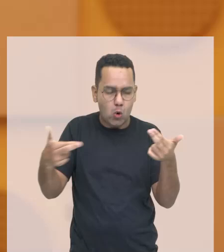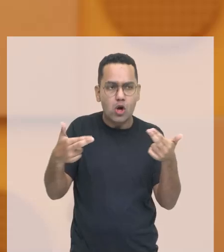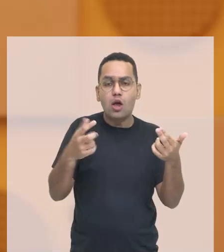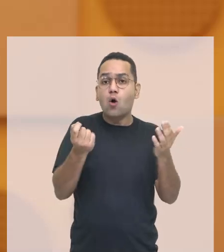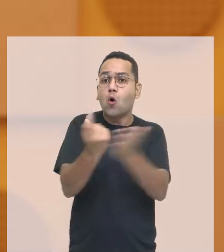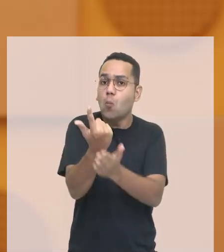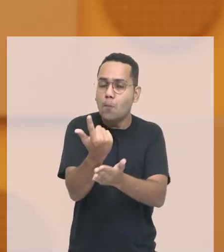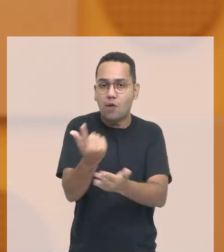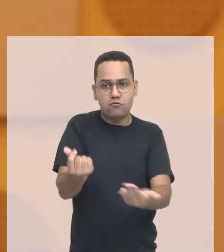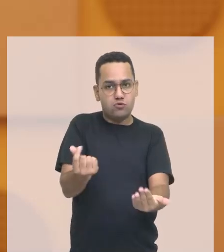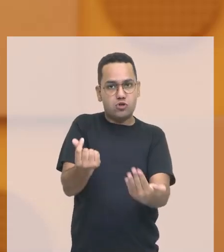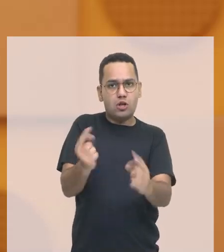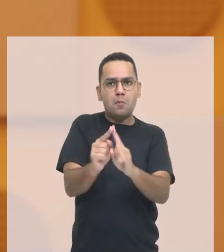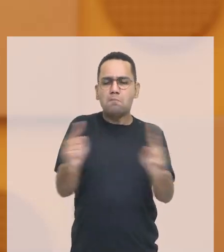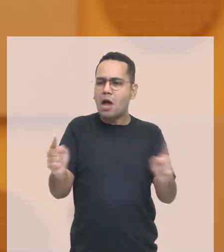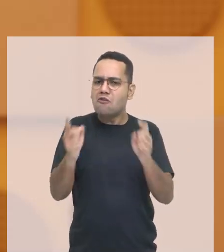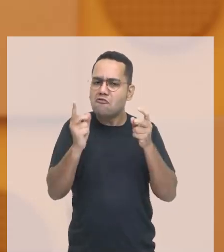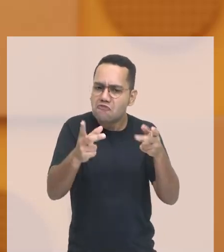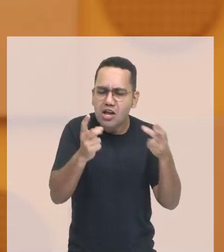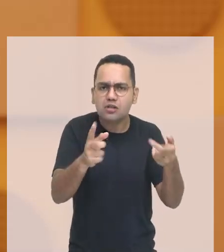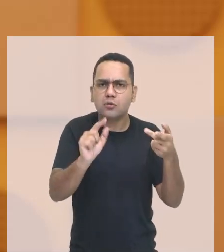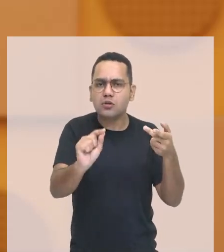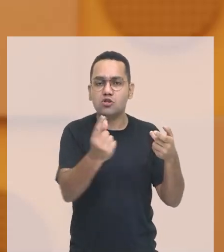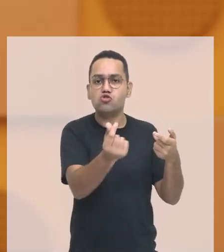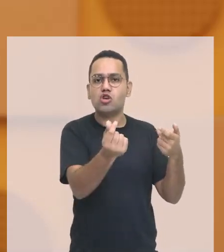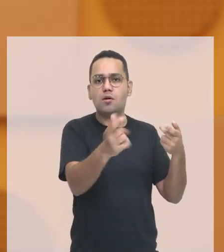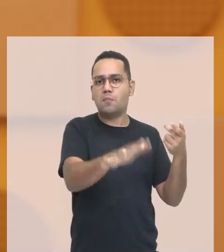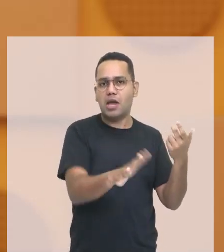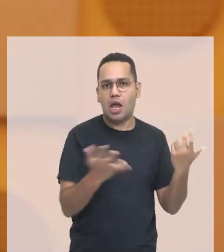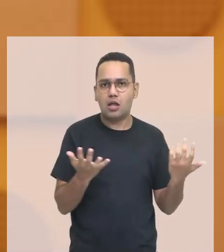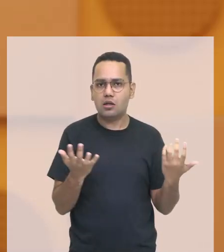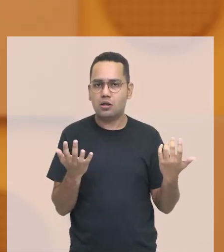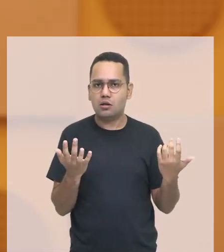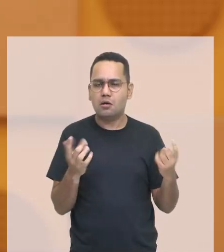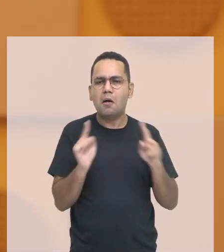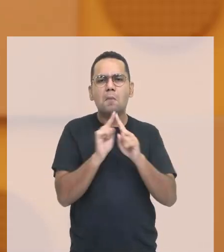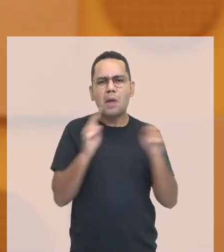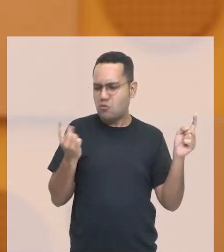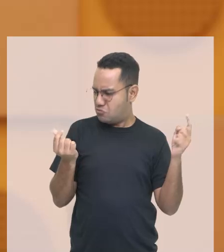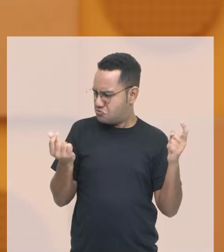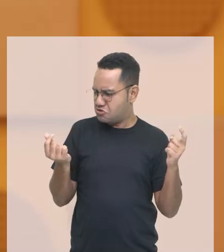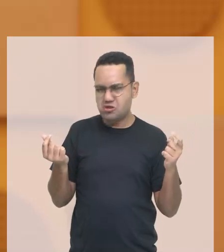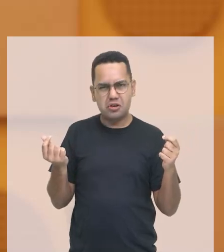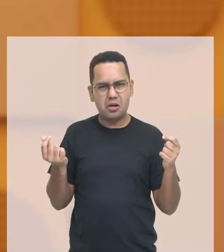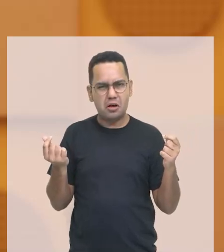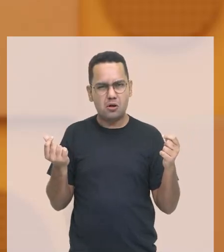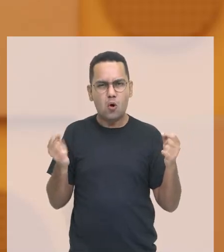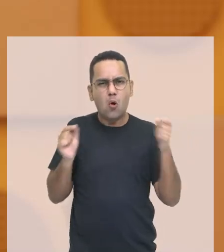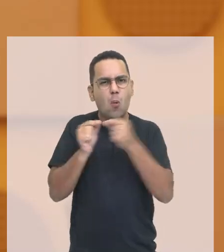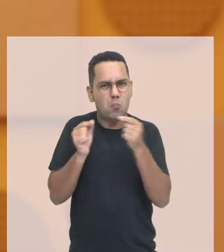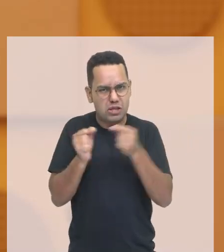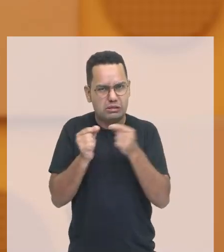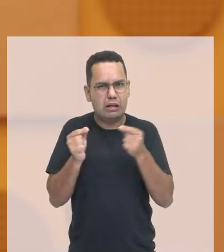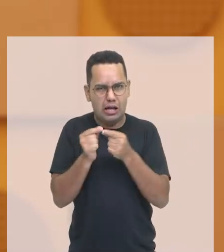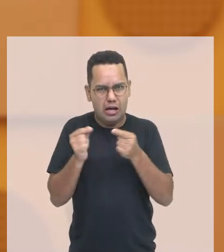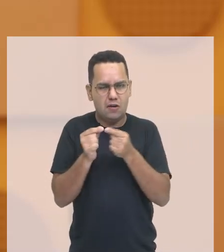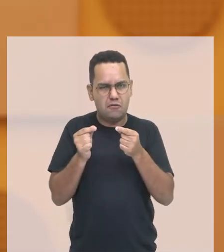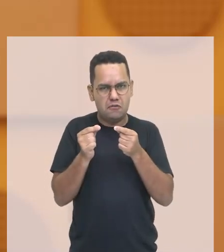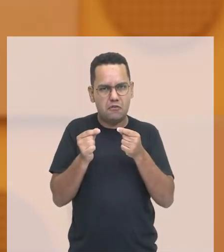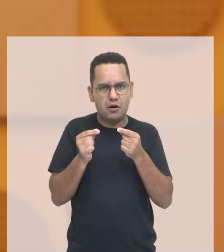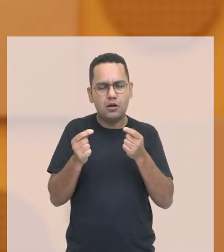que o dinheiro a moeda estava perdendo valor de forma gradativa. E isso é muito interessante saber. gente?